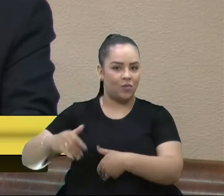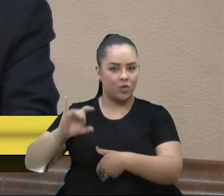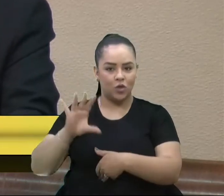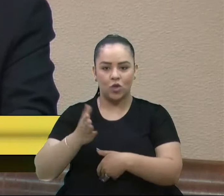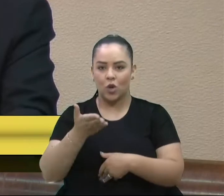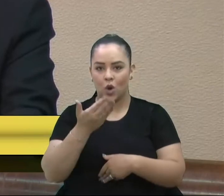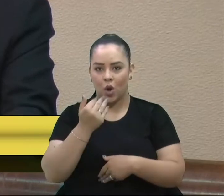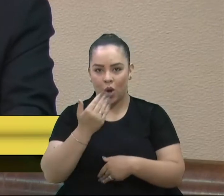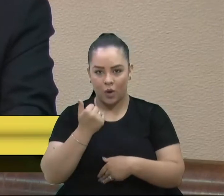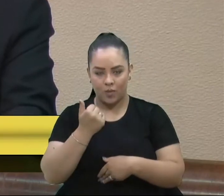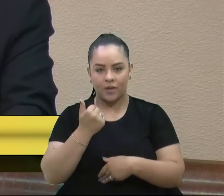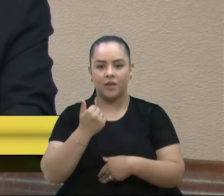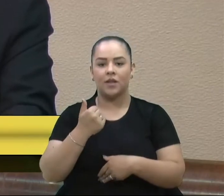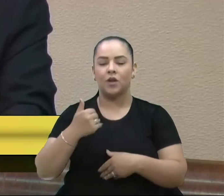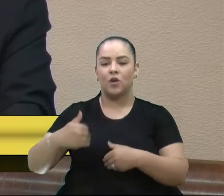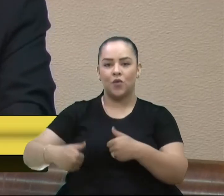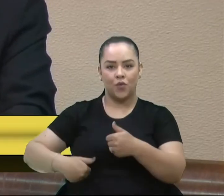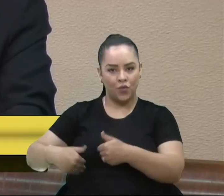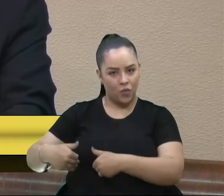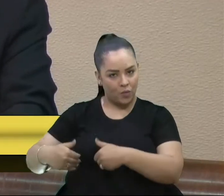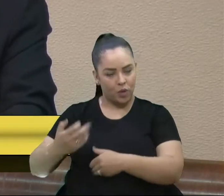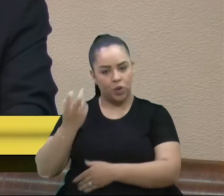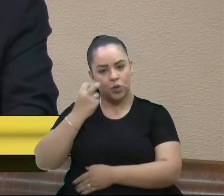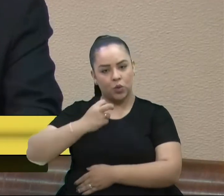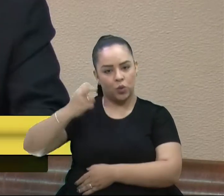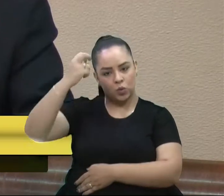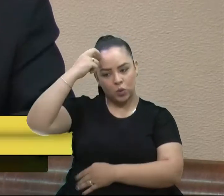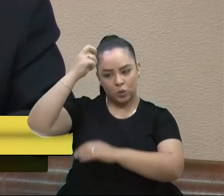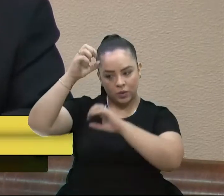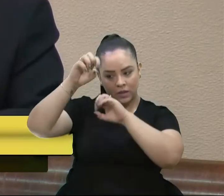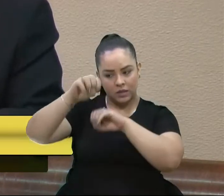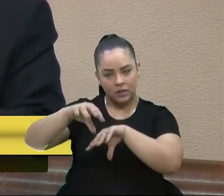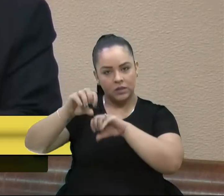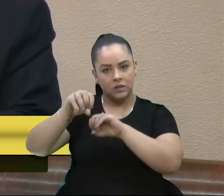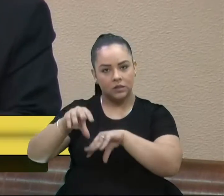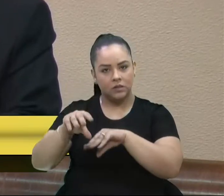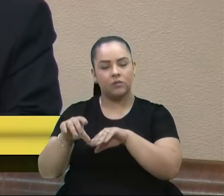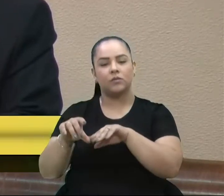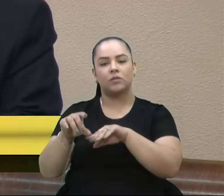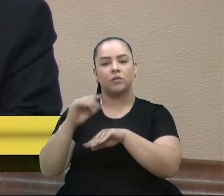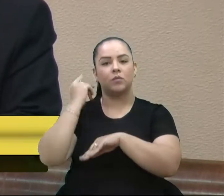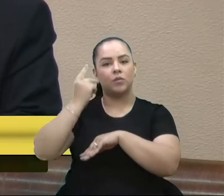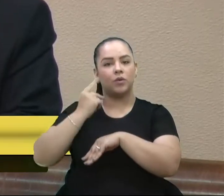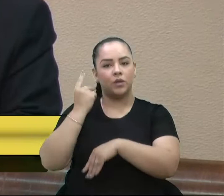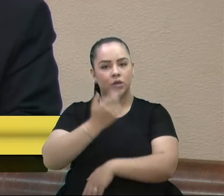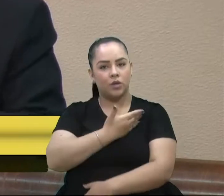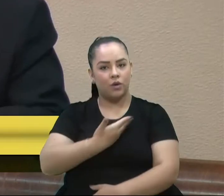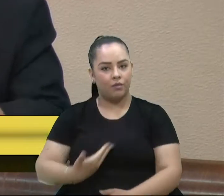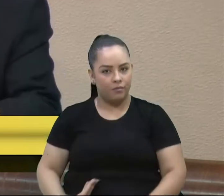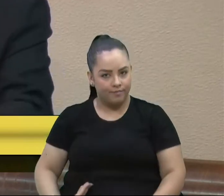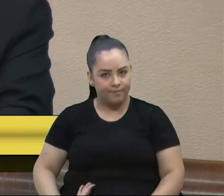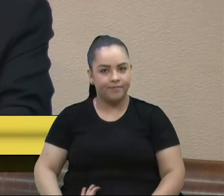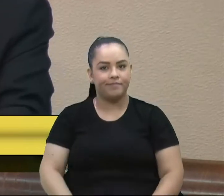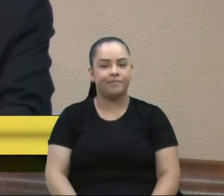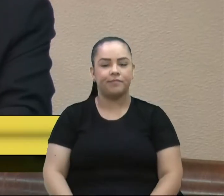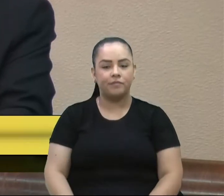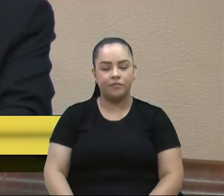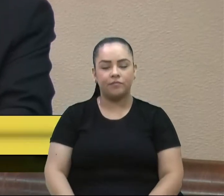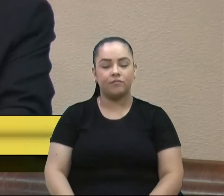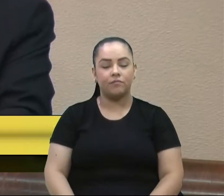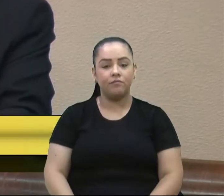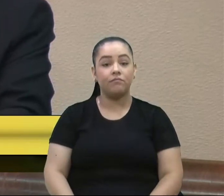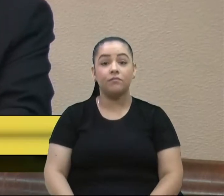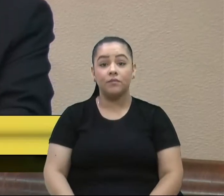sente fome também de cultura, de educação, enfim, de políticas públicas. Mas, iniciando